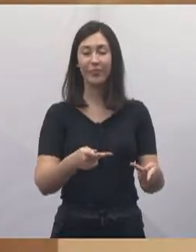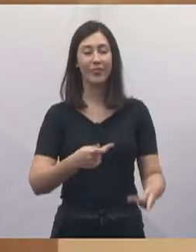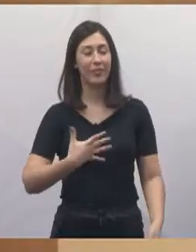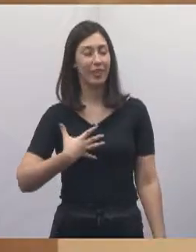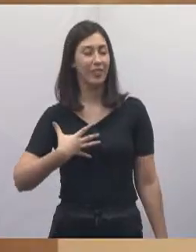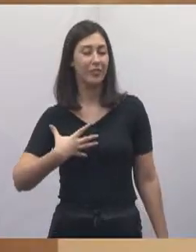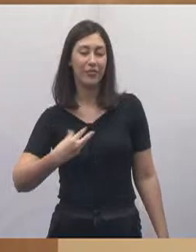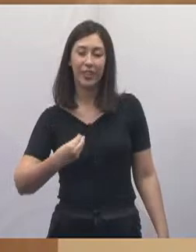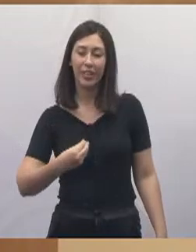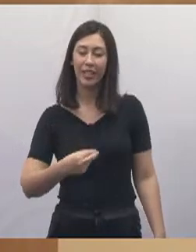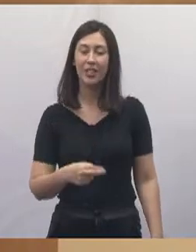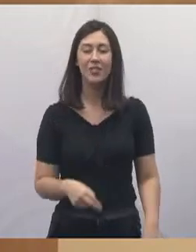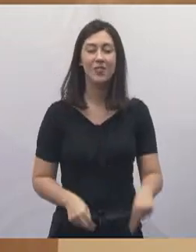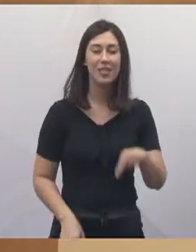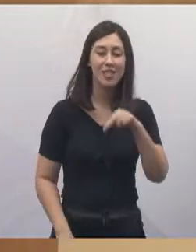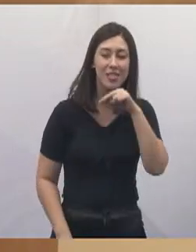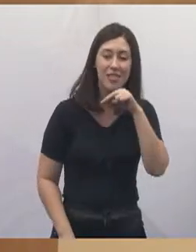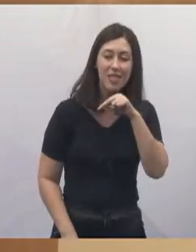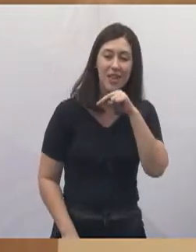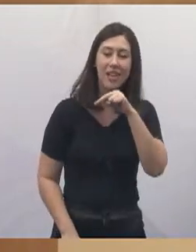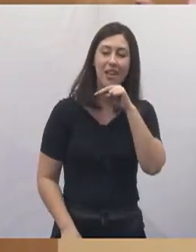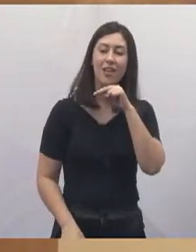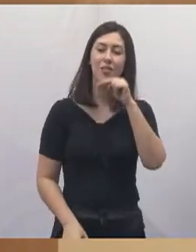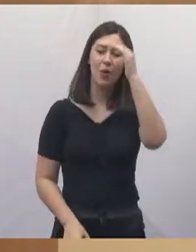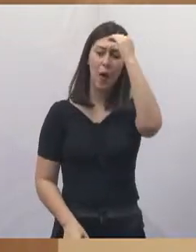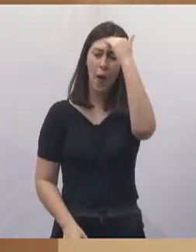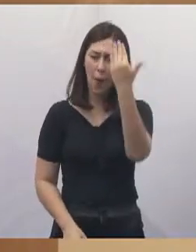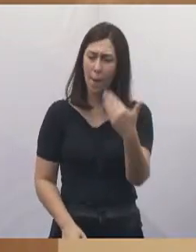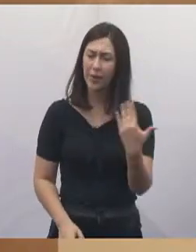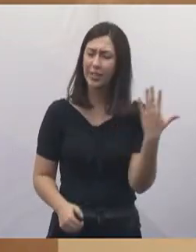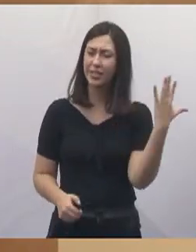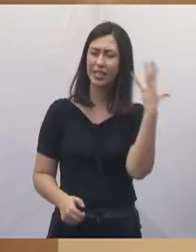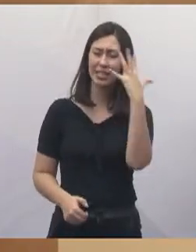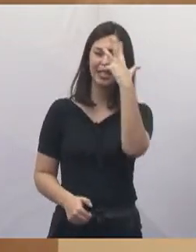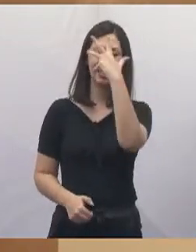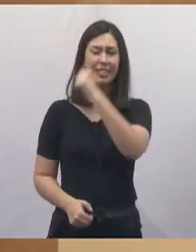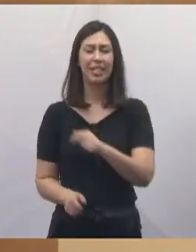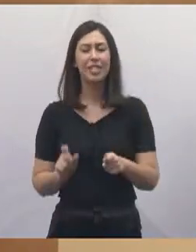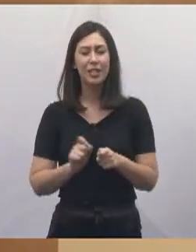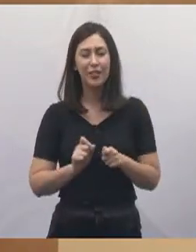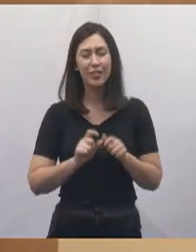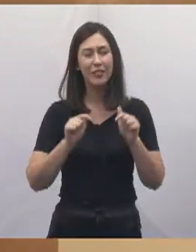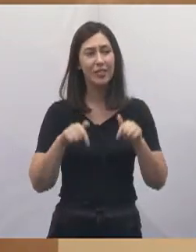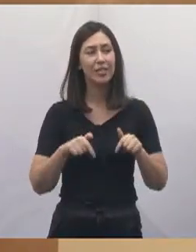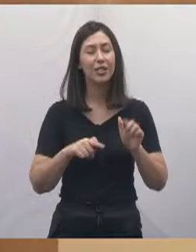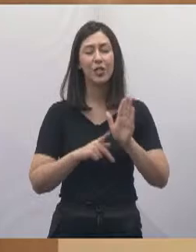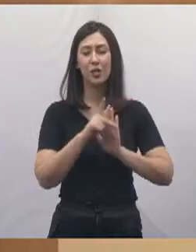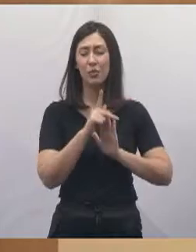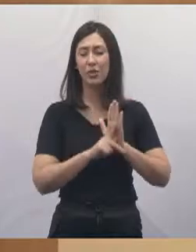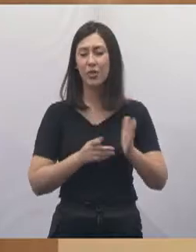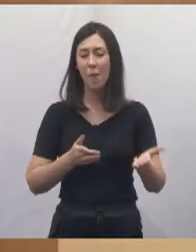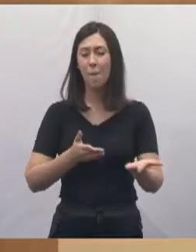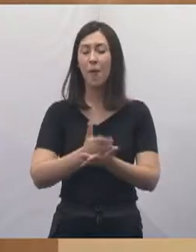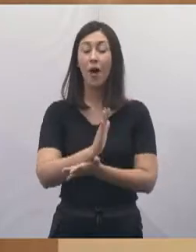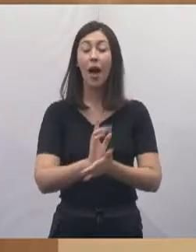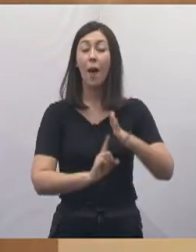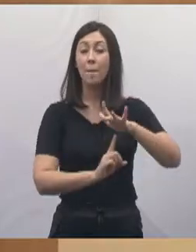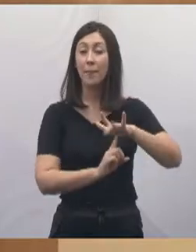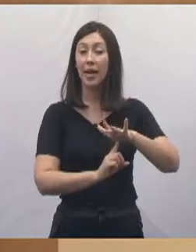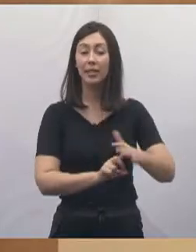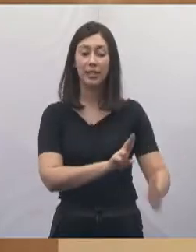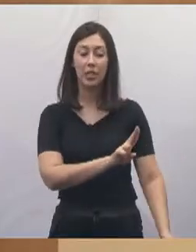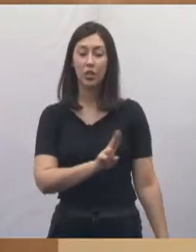filhos, aos netos, pela linda homenagem que hoje fizemos aqui na aprovação desse projeto, onde a praça será